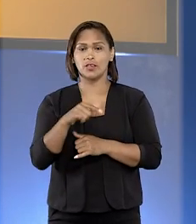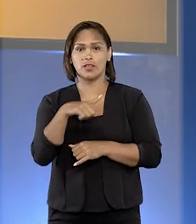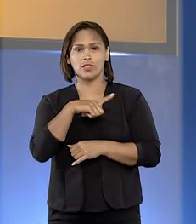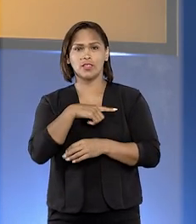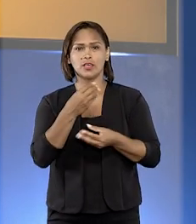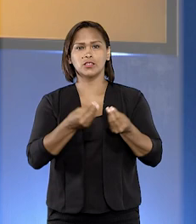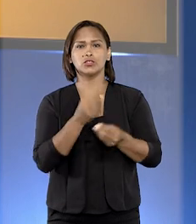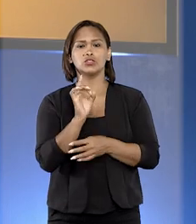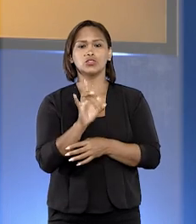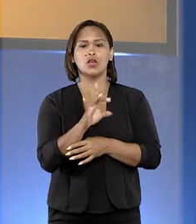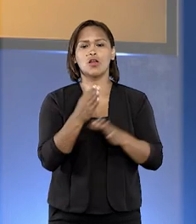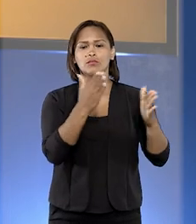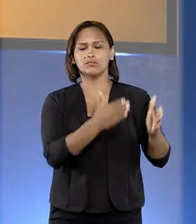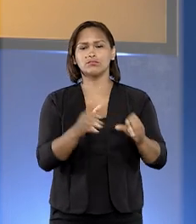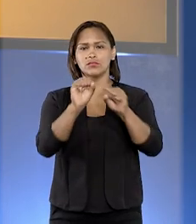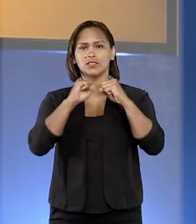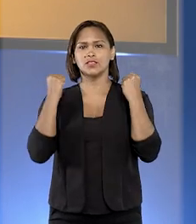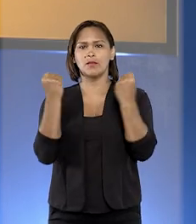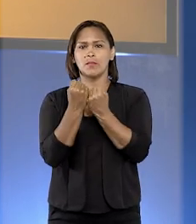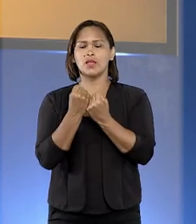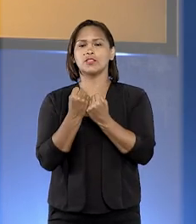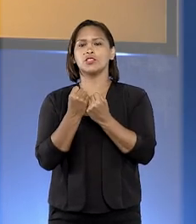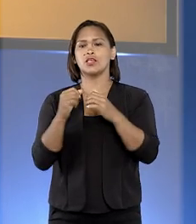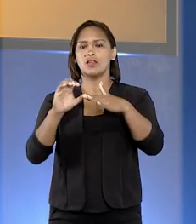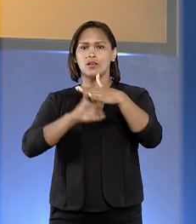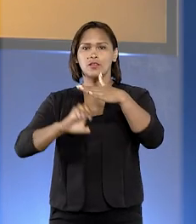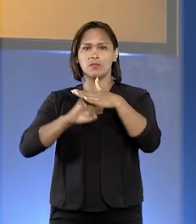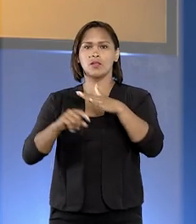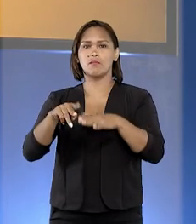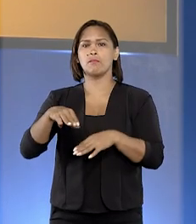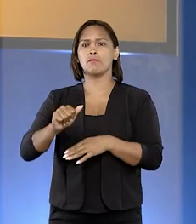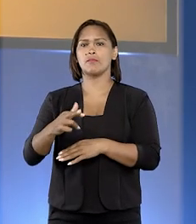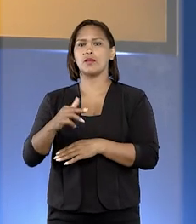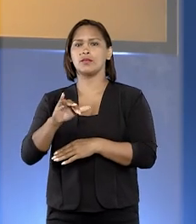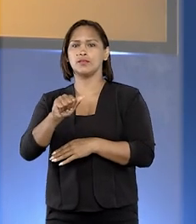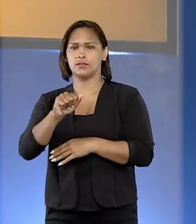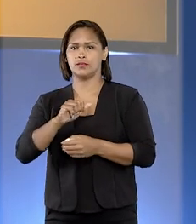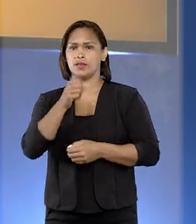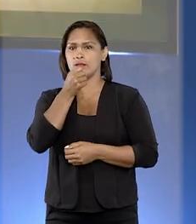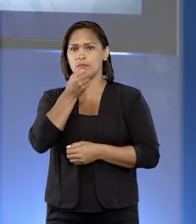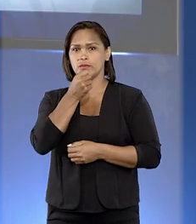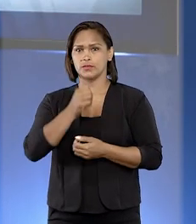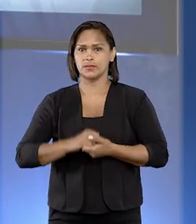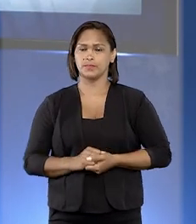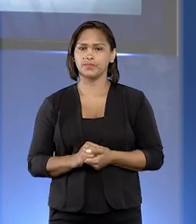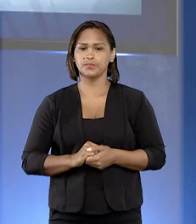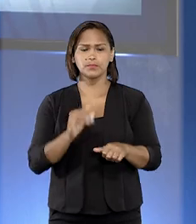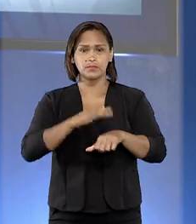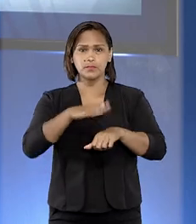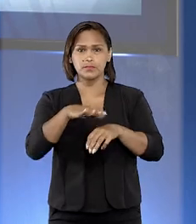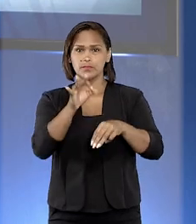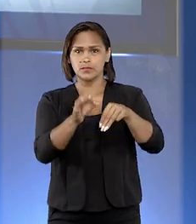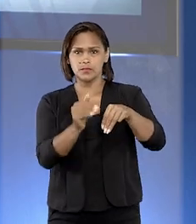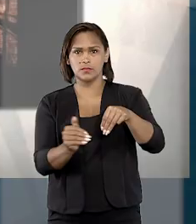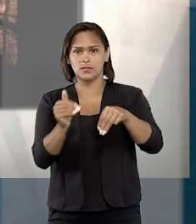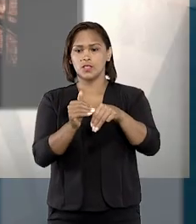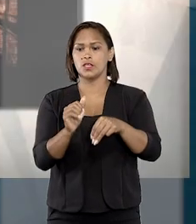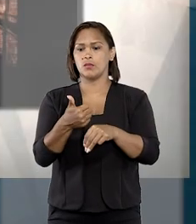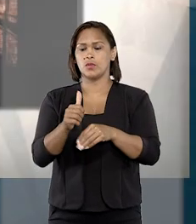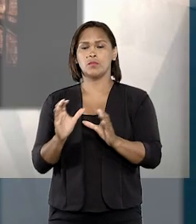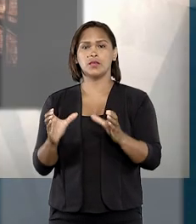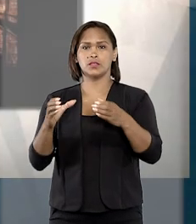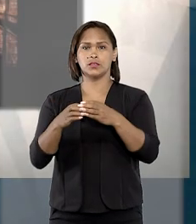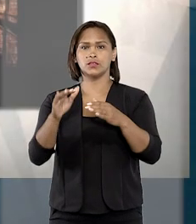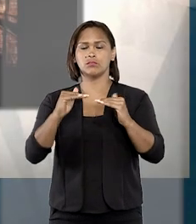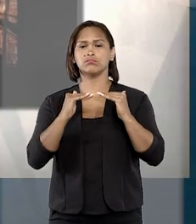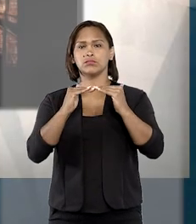incidem só até a Assembleia Geral da Eletrobras. Marina Campos. Por maioria, a primeira sessão